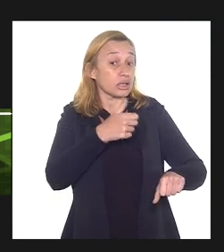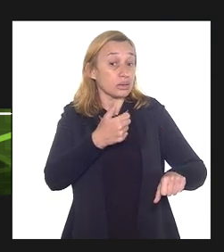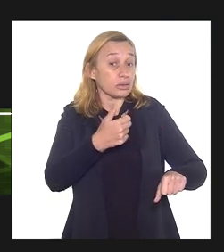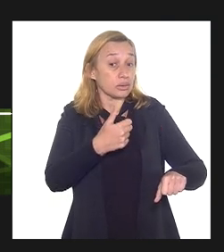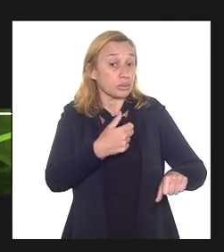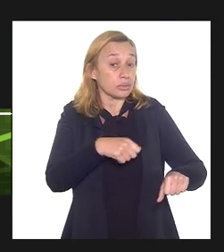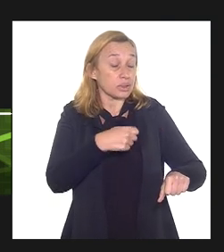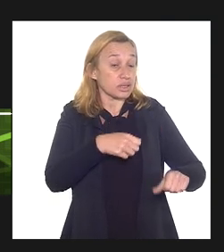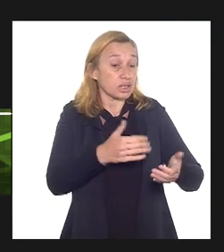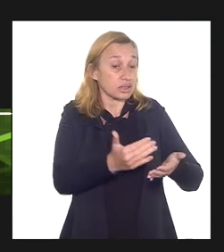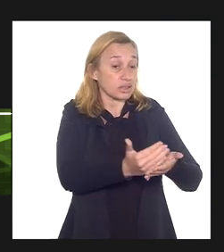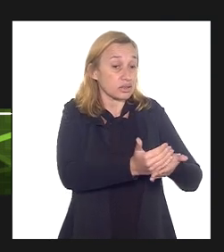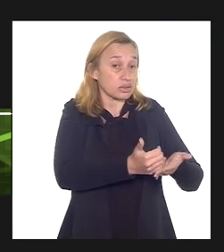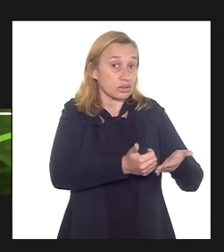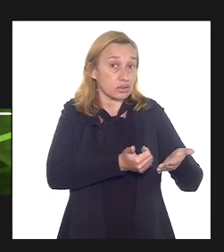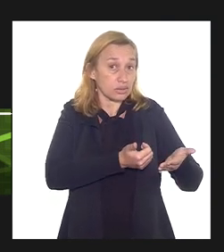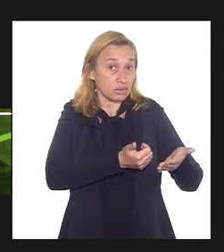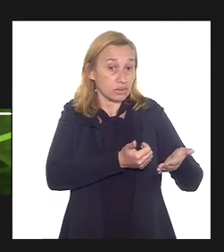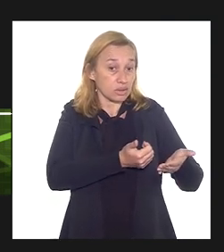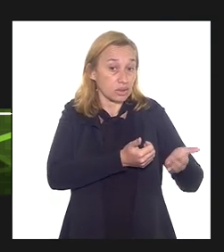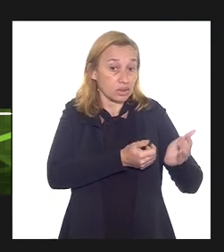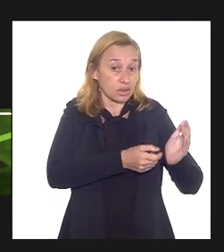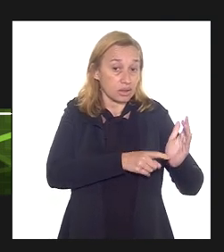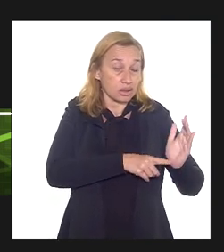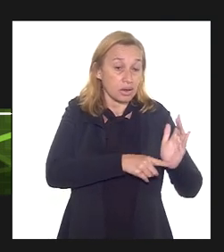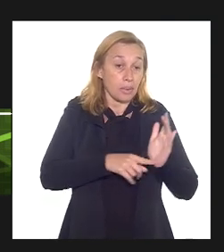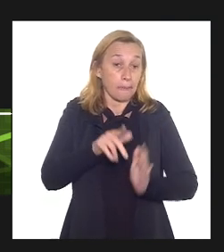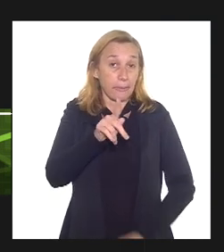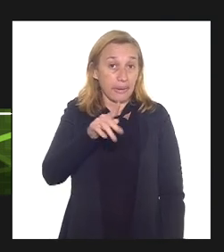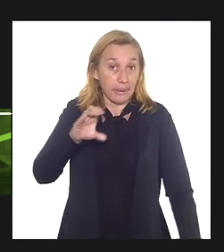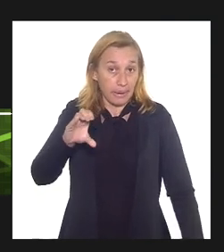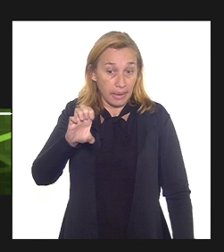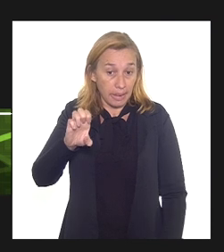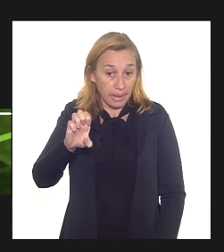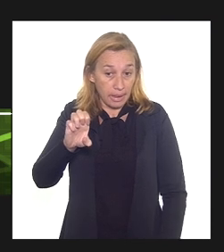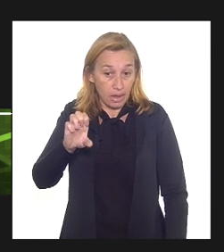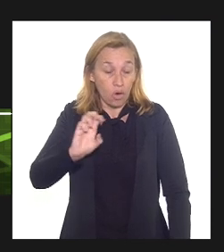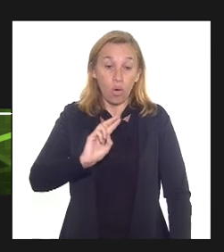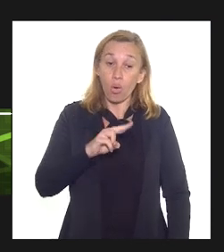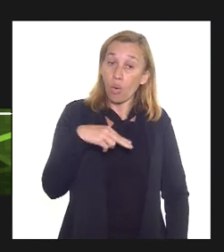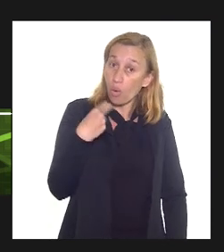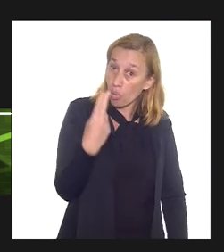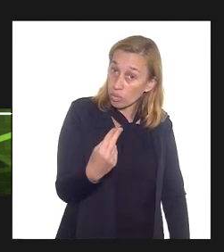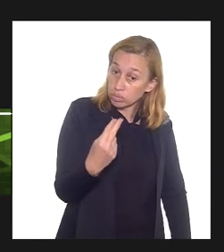creditados a favor da PE ou quissá